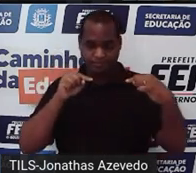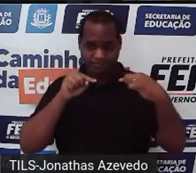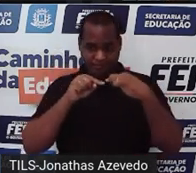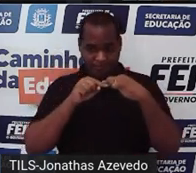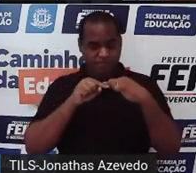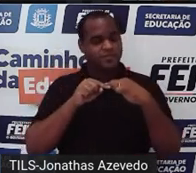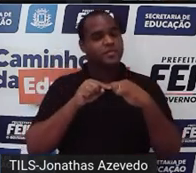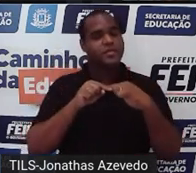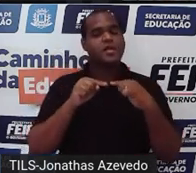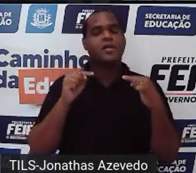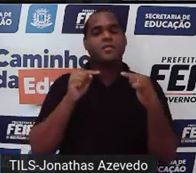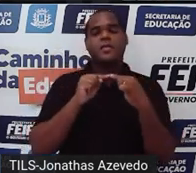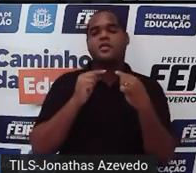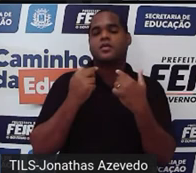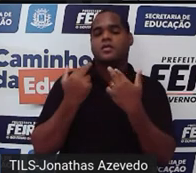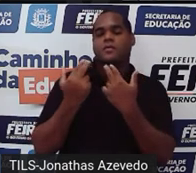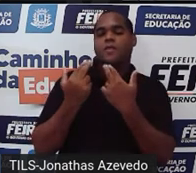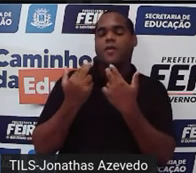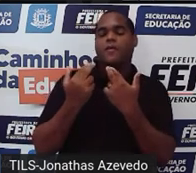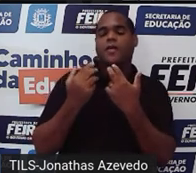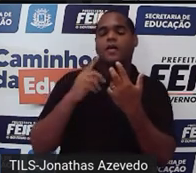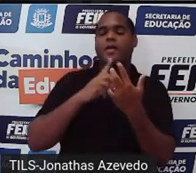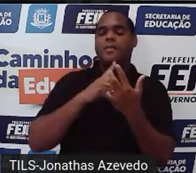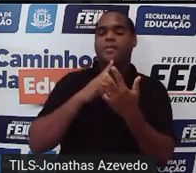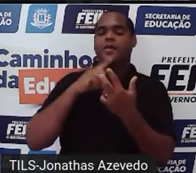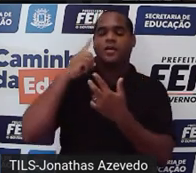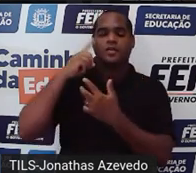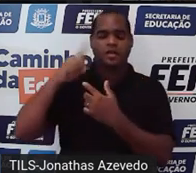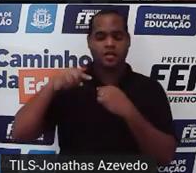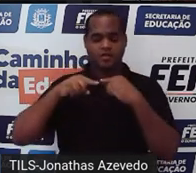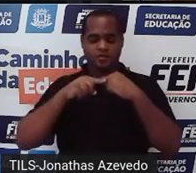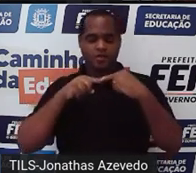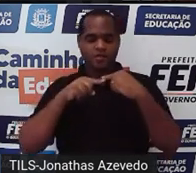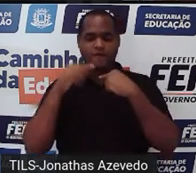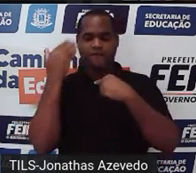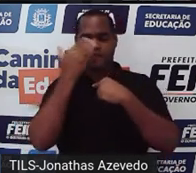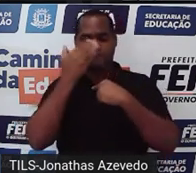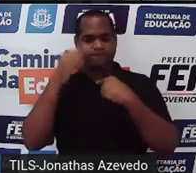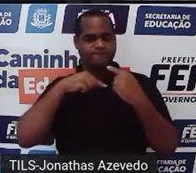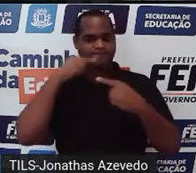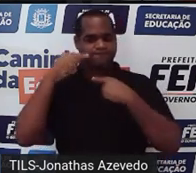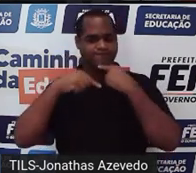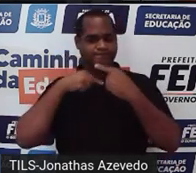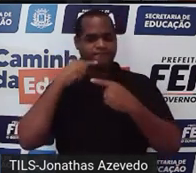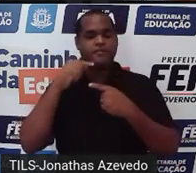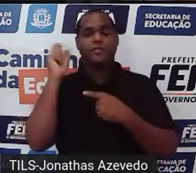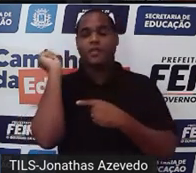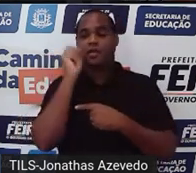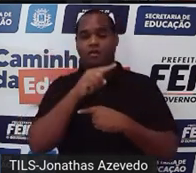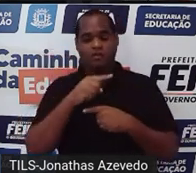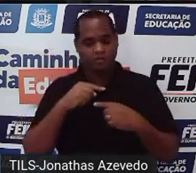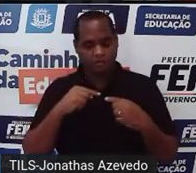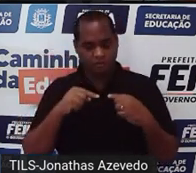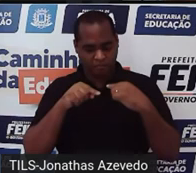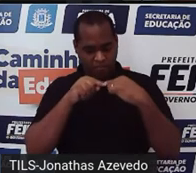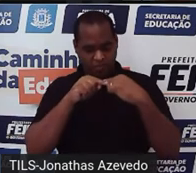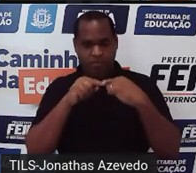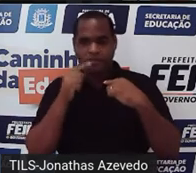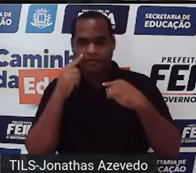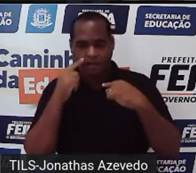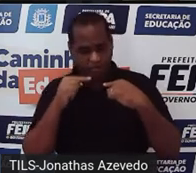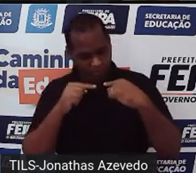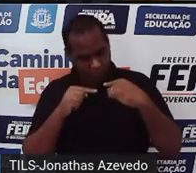coincidem ó com os pontos da reta de baixo né um ponto fica exatamente assim ó